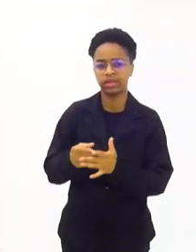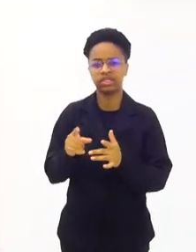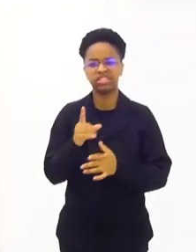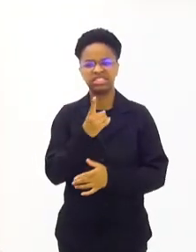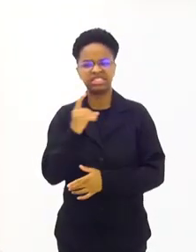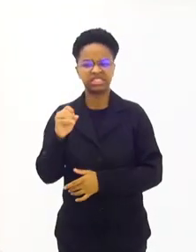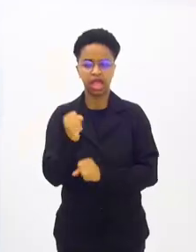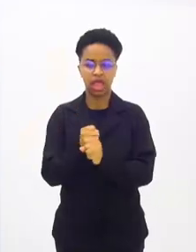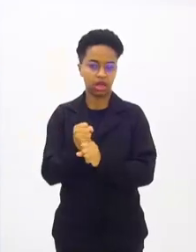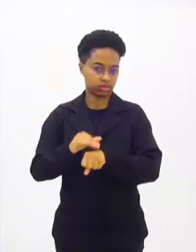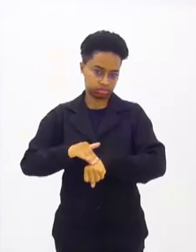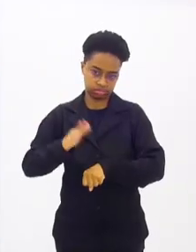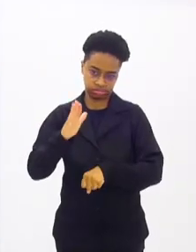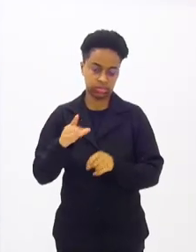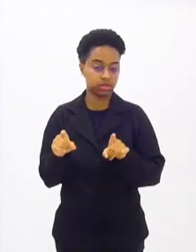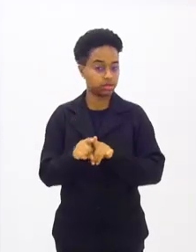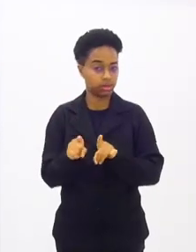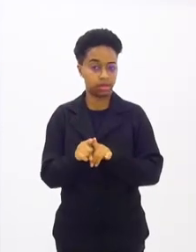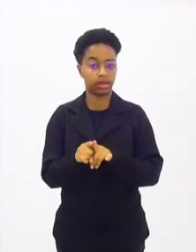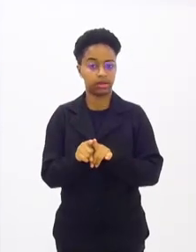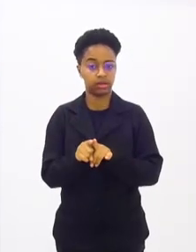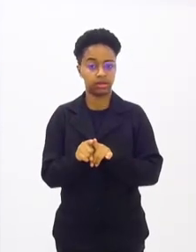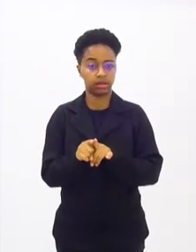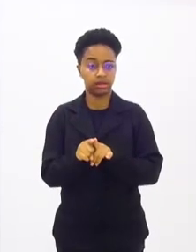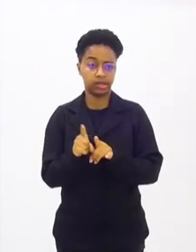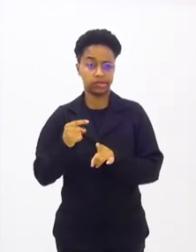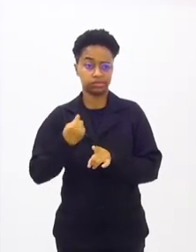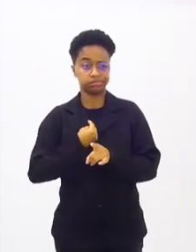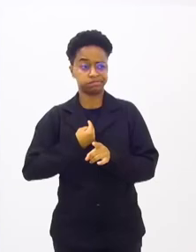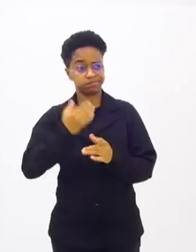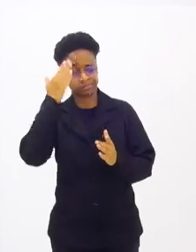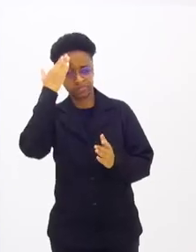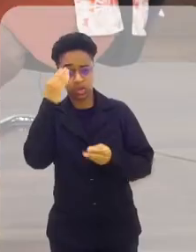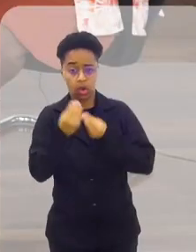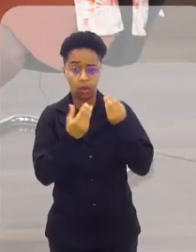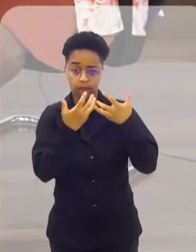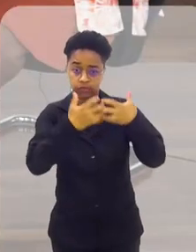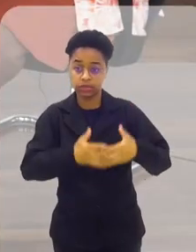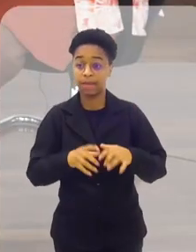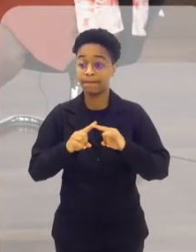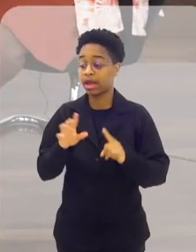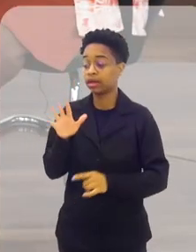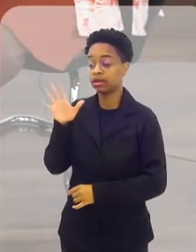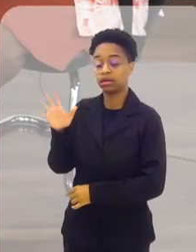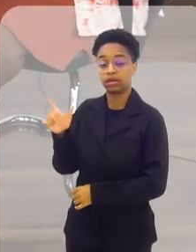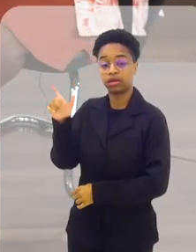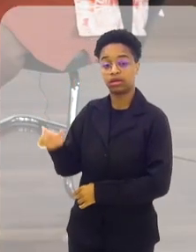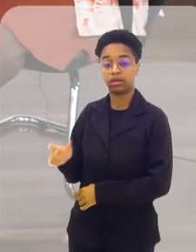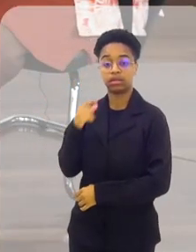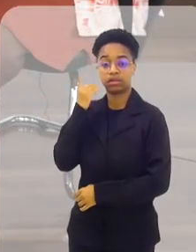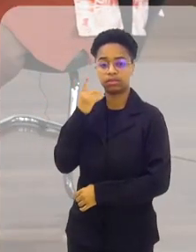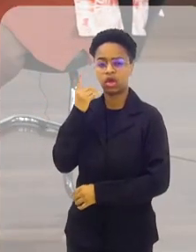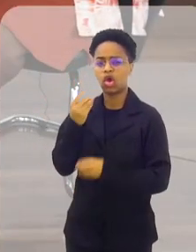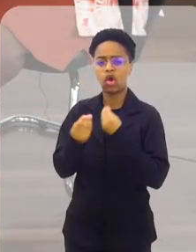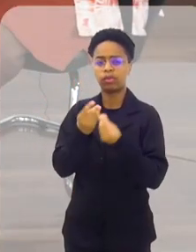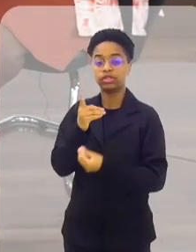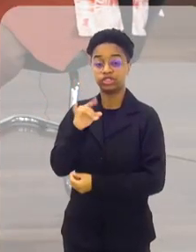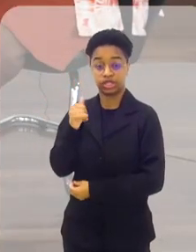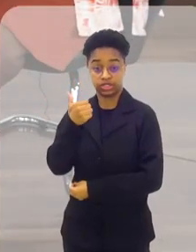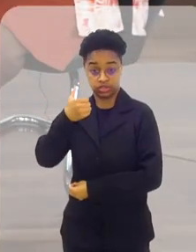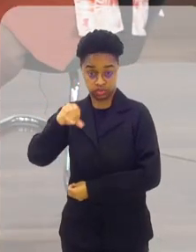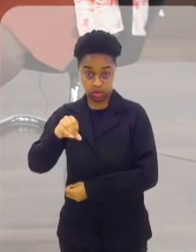história por mais de 100 anos e que é um parâmetro para todos nós nessa questão, deputada. Na questão